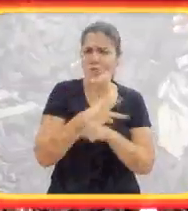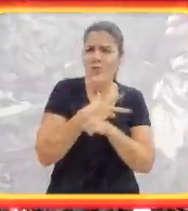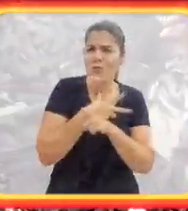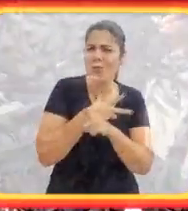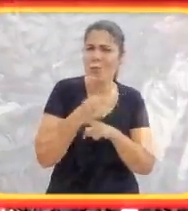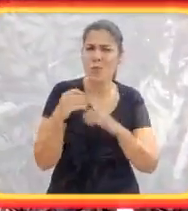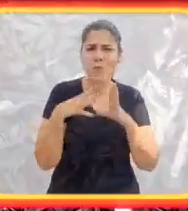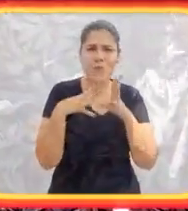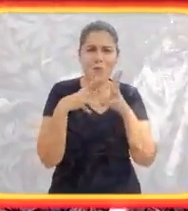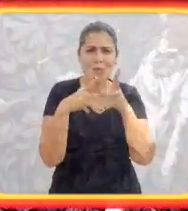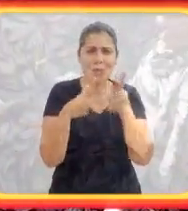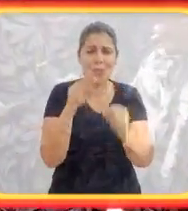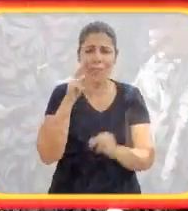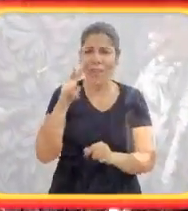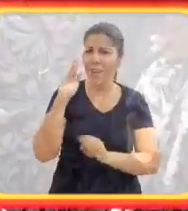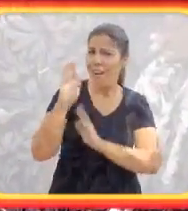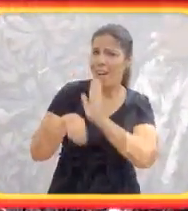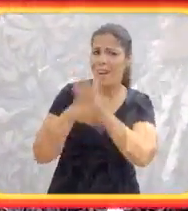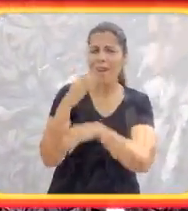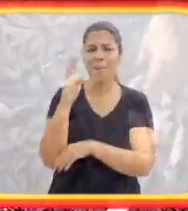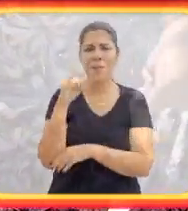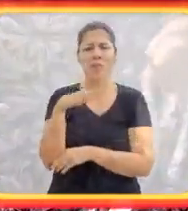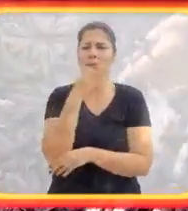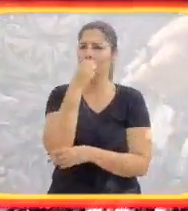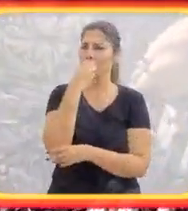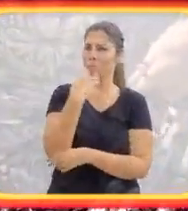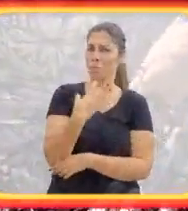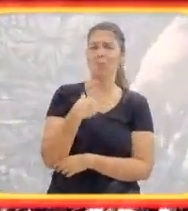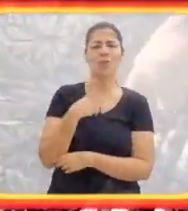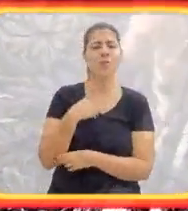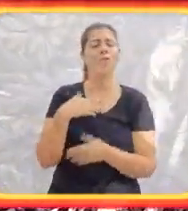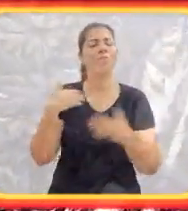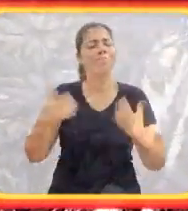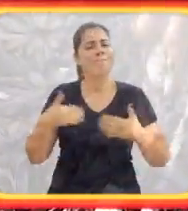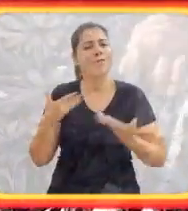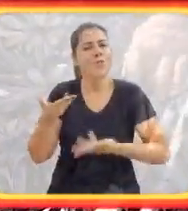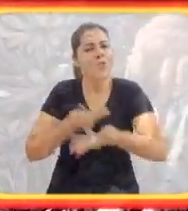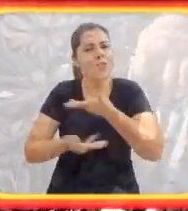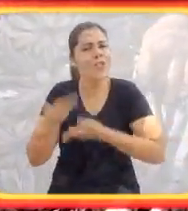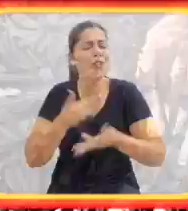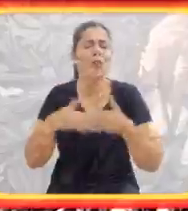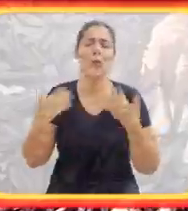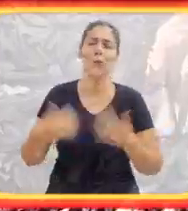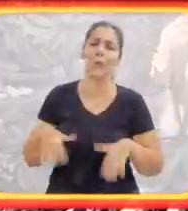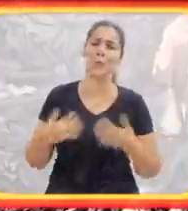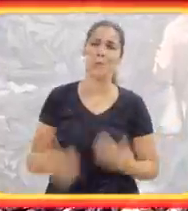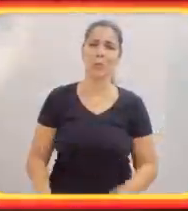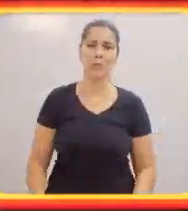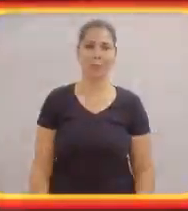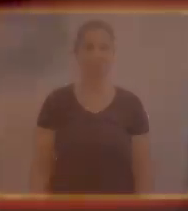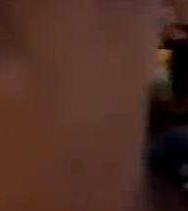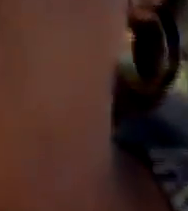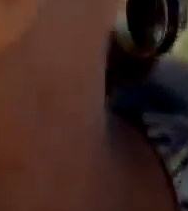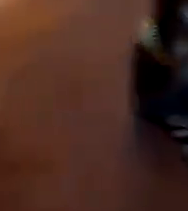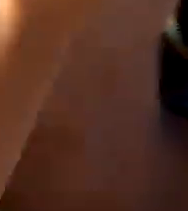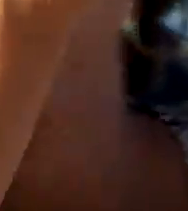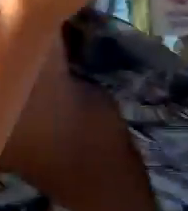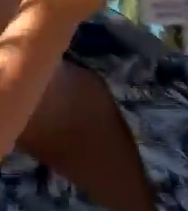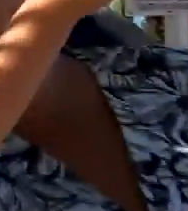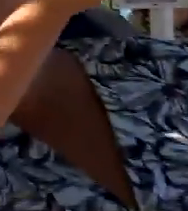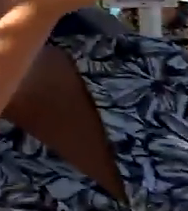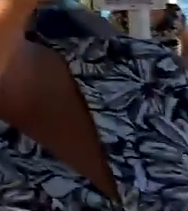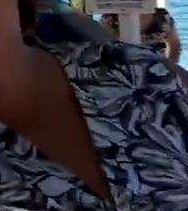superou tudo, né? E ver a evolução do Bento está muito bom. Estou curtindo muito mesmo. No calçadão,